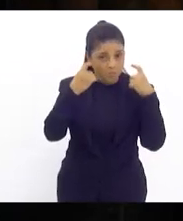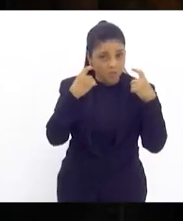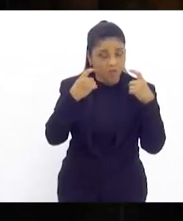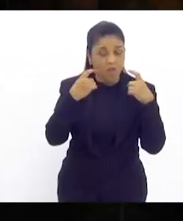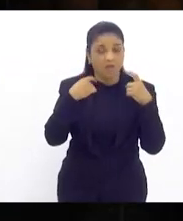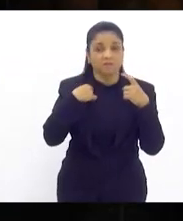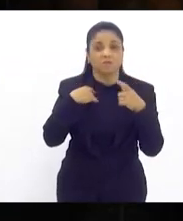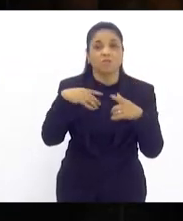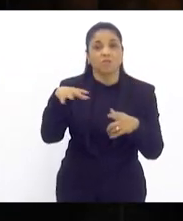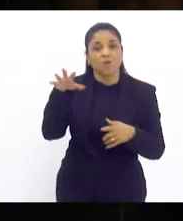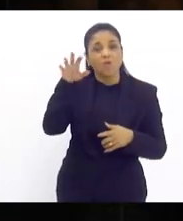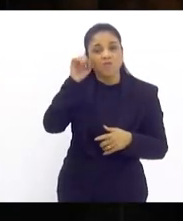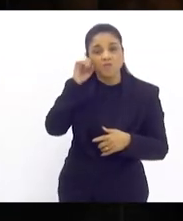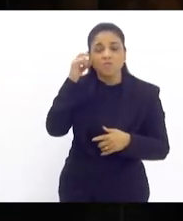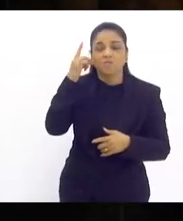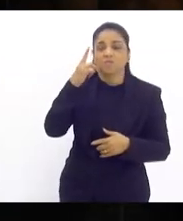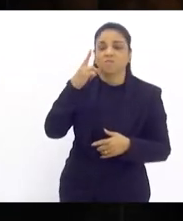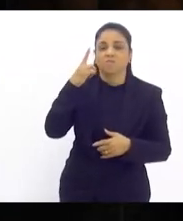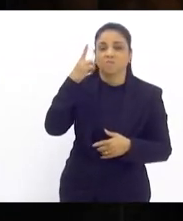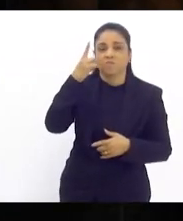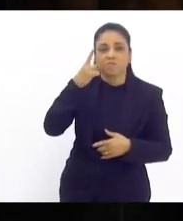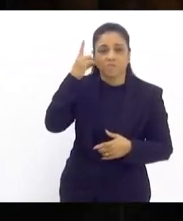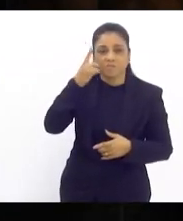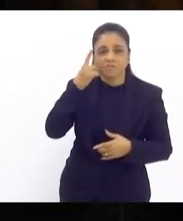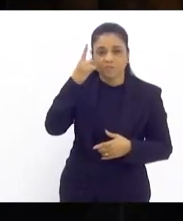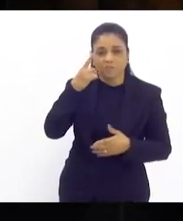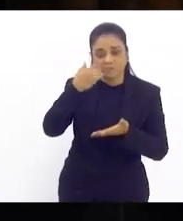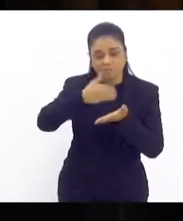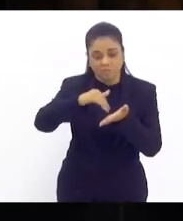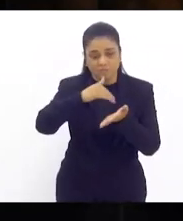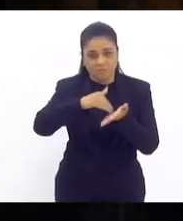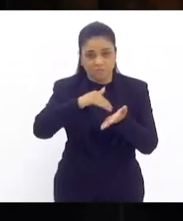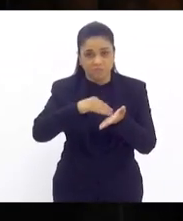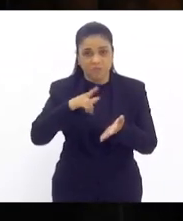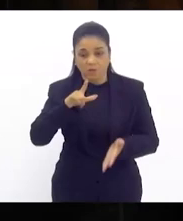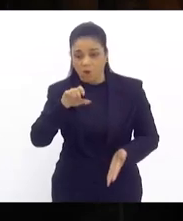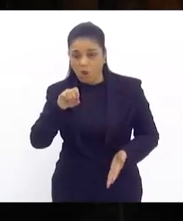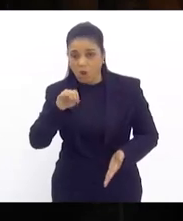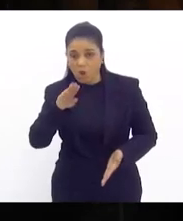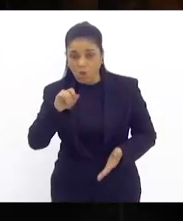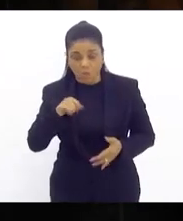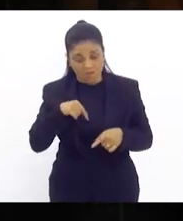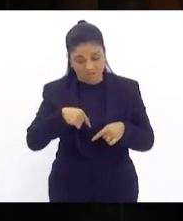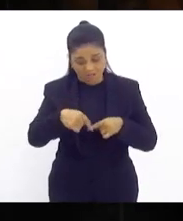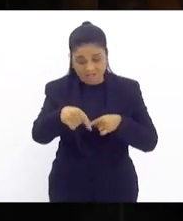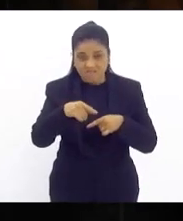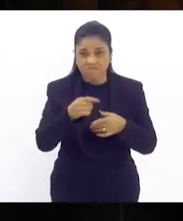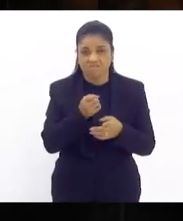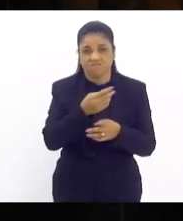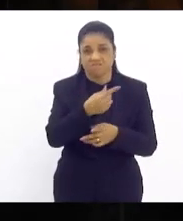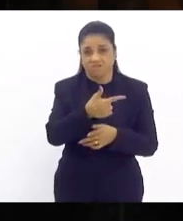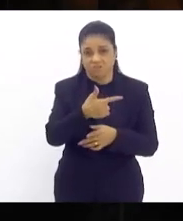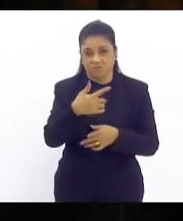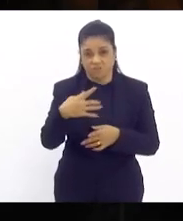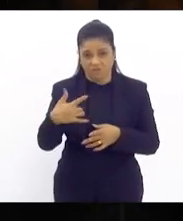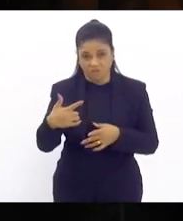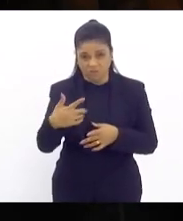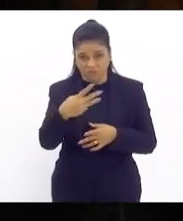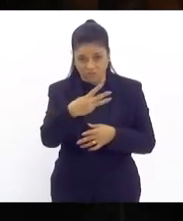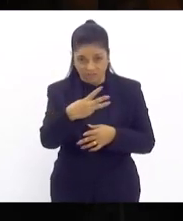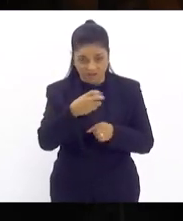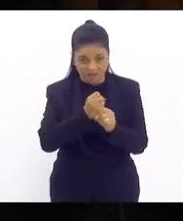fala do secretário Lobo em que ele dizia que esse ano a gente não precisaria se preocupar então